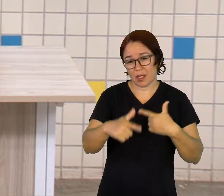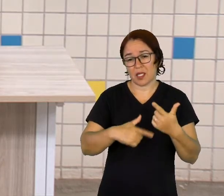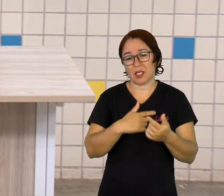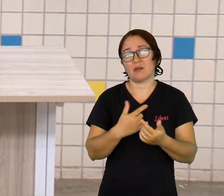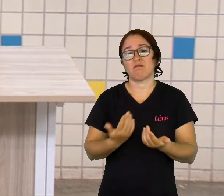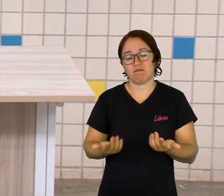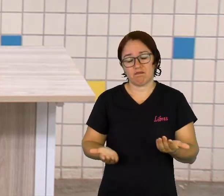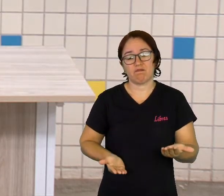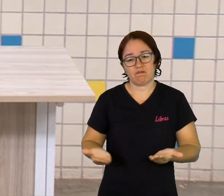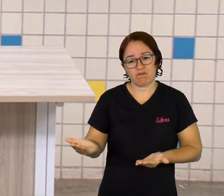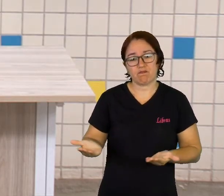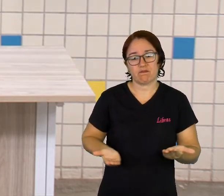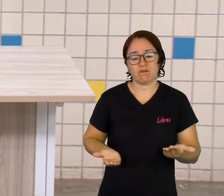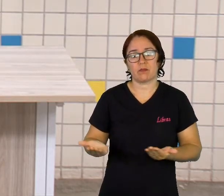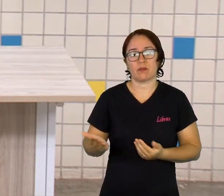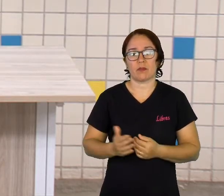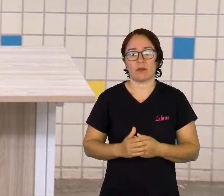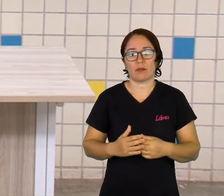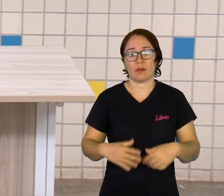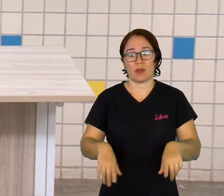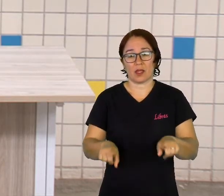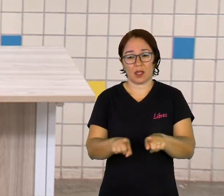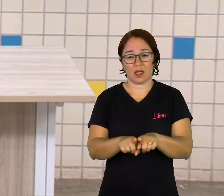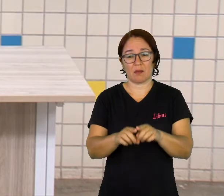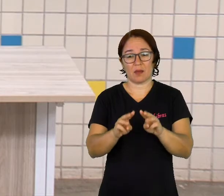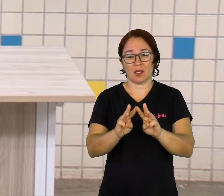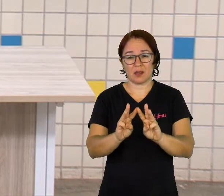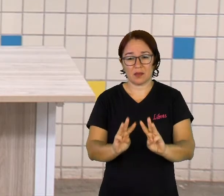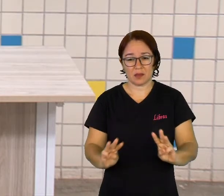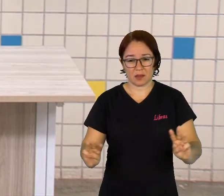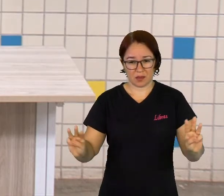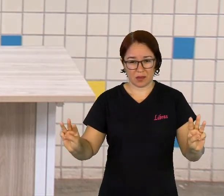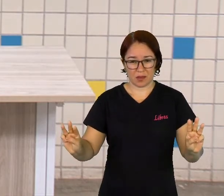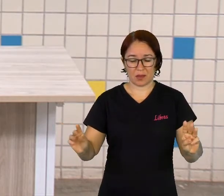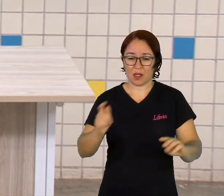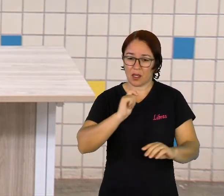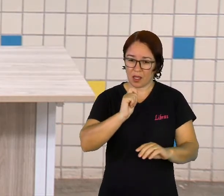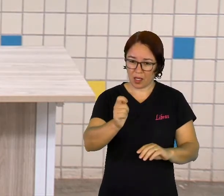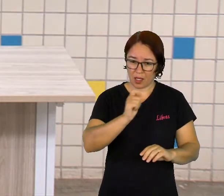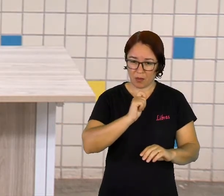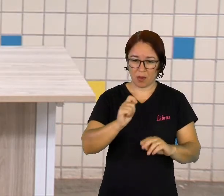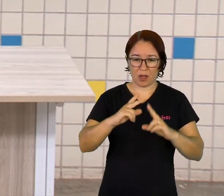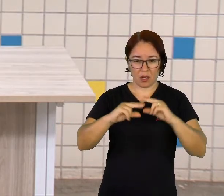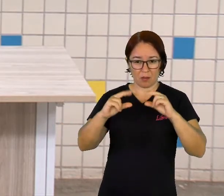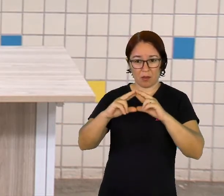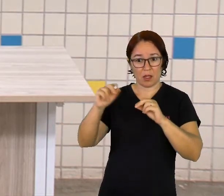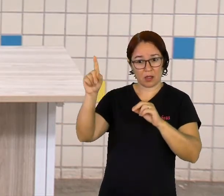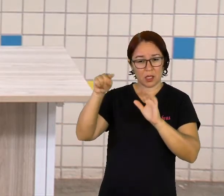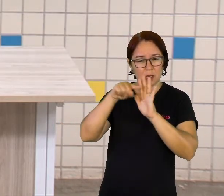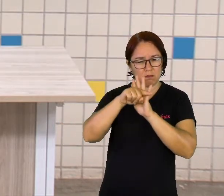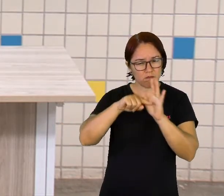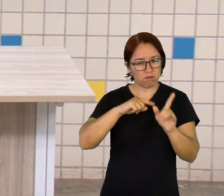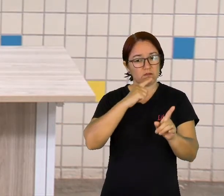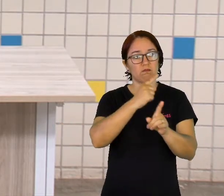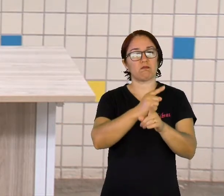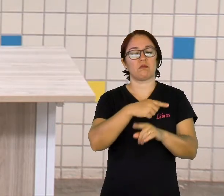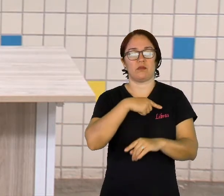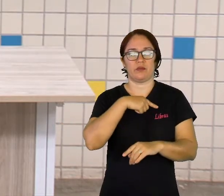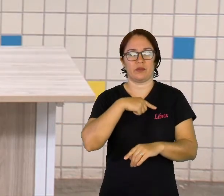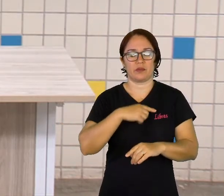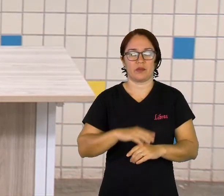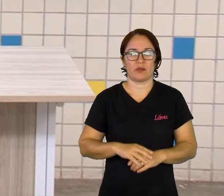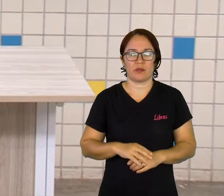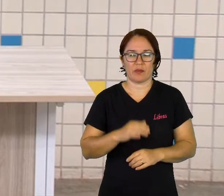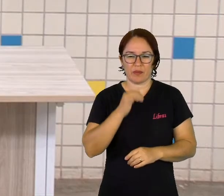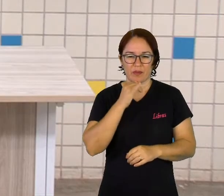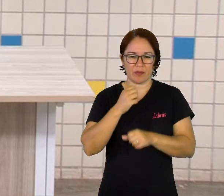Trabalho. e no site das organizações de repórteres do Brasil. Nos últimos anos, em todo o estado